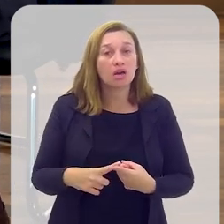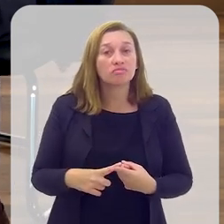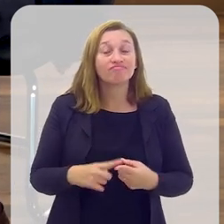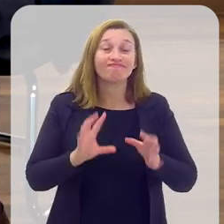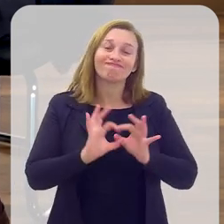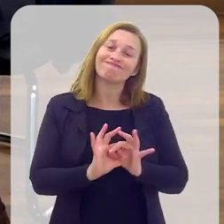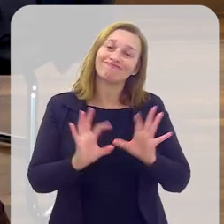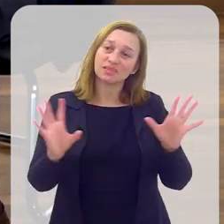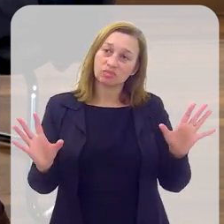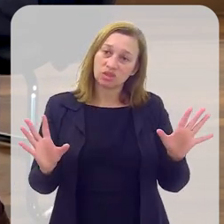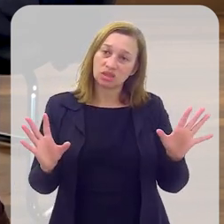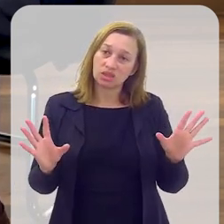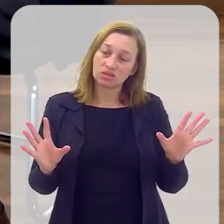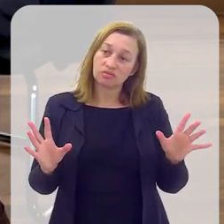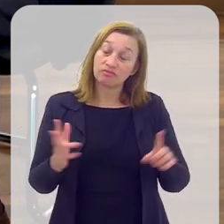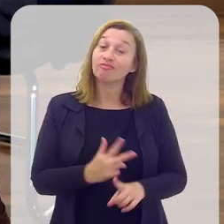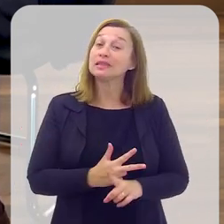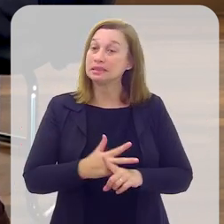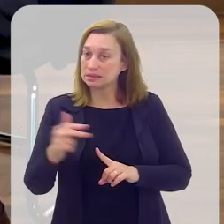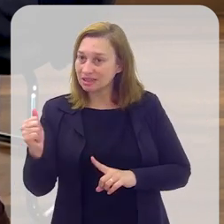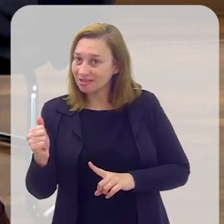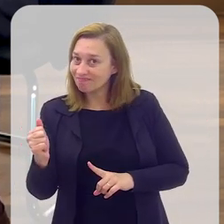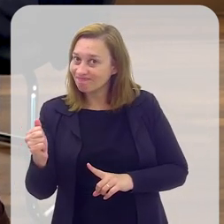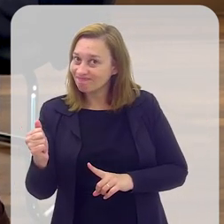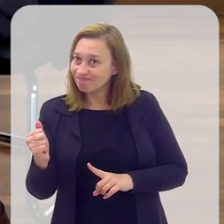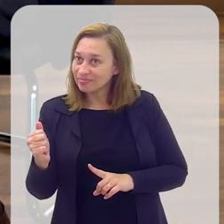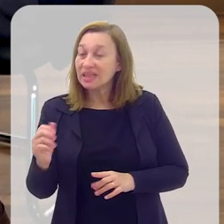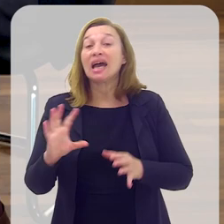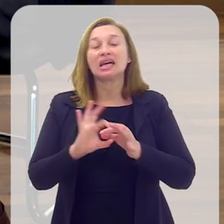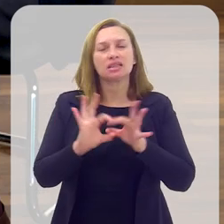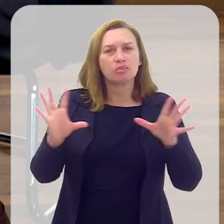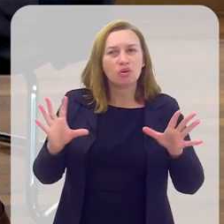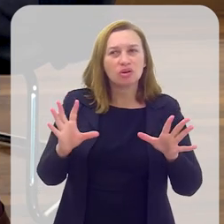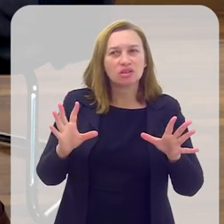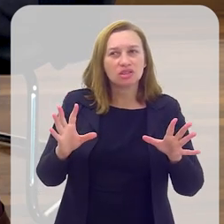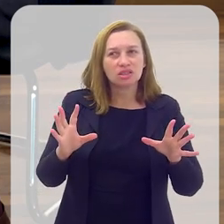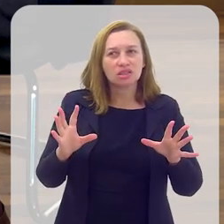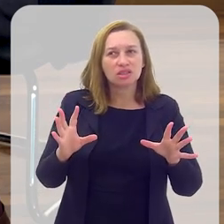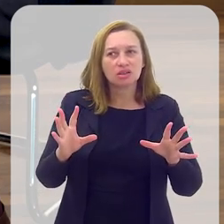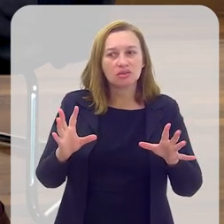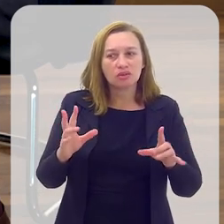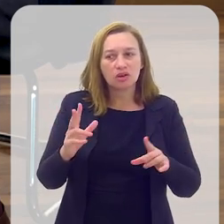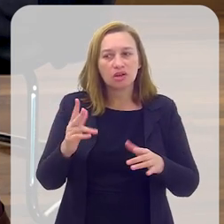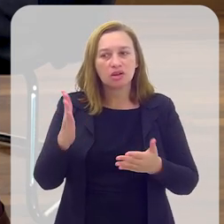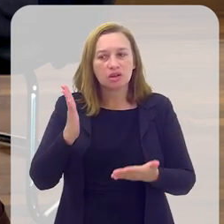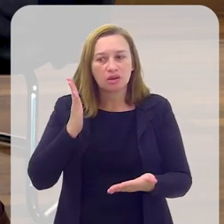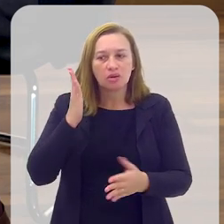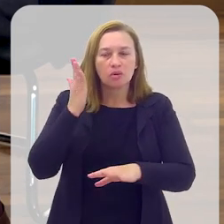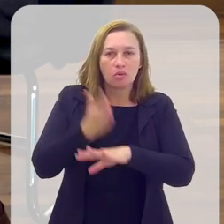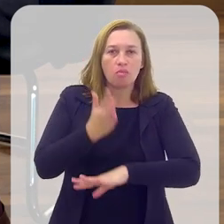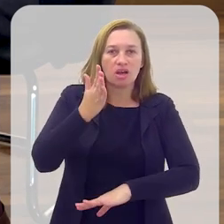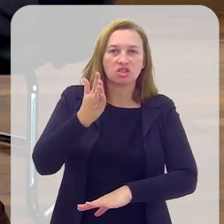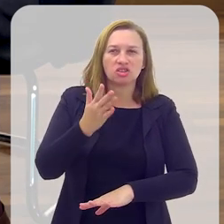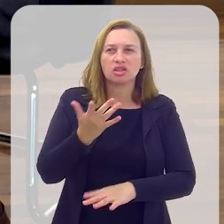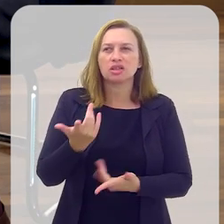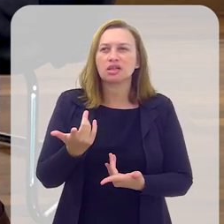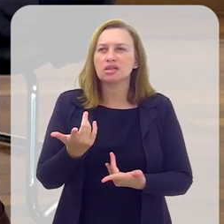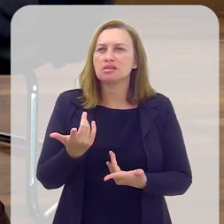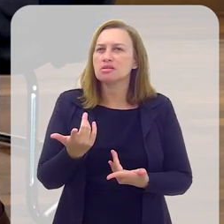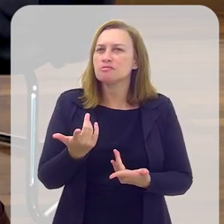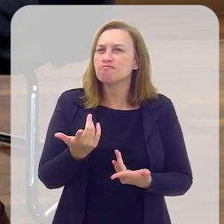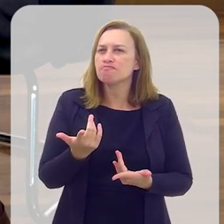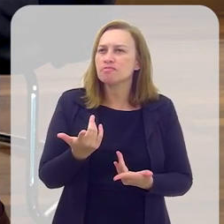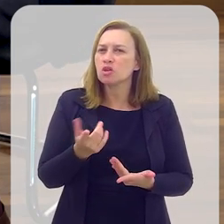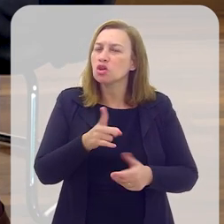democracia foi vencida. A democracia foi combatida duramente nesse